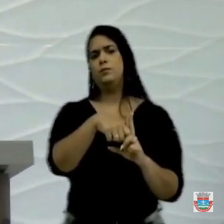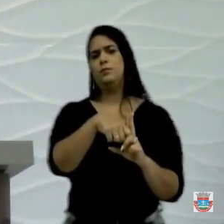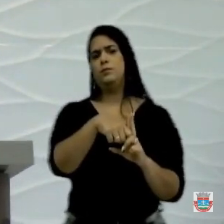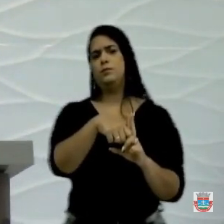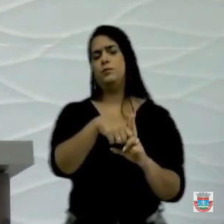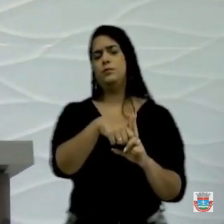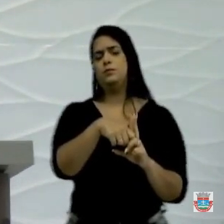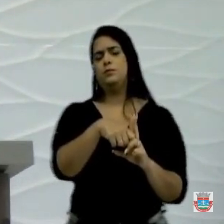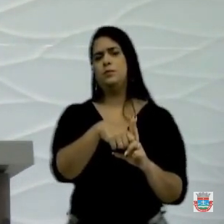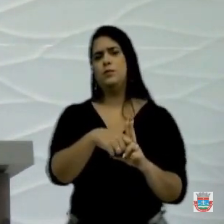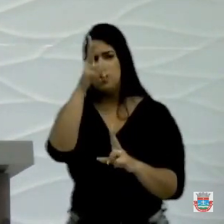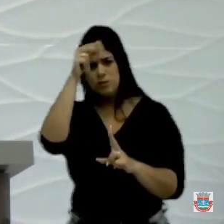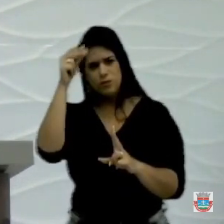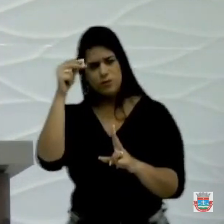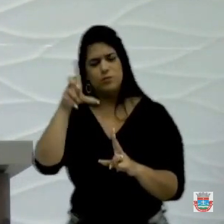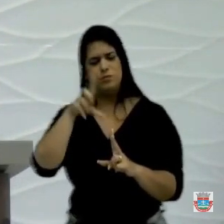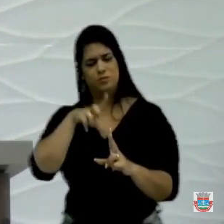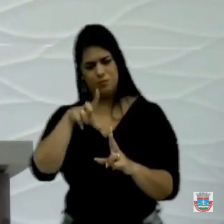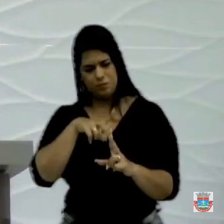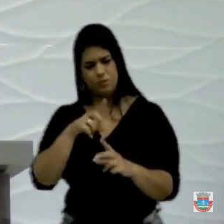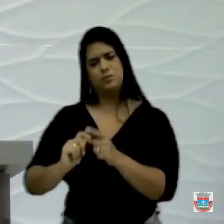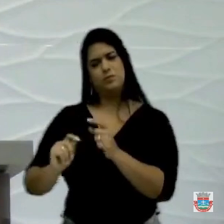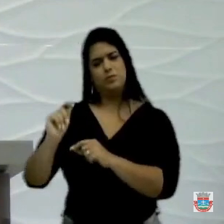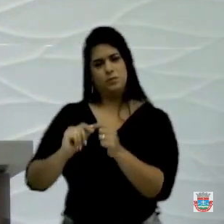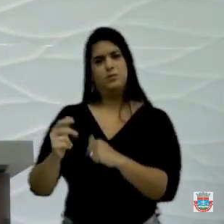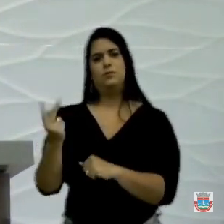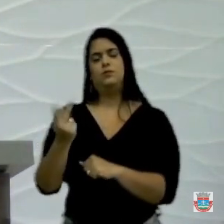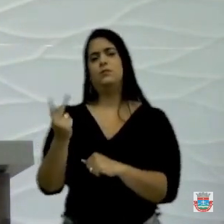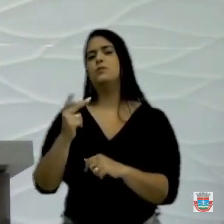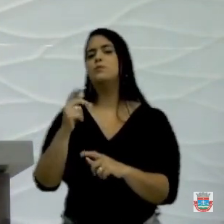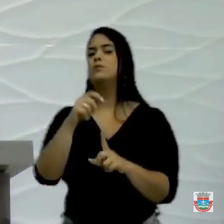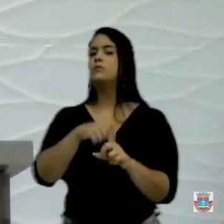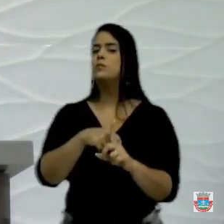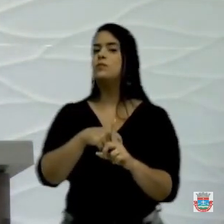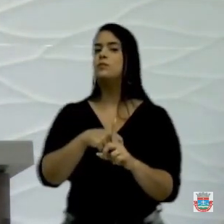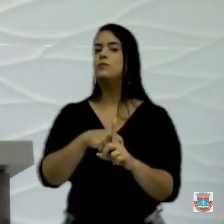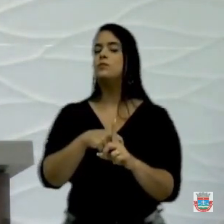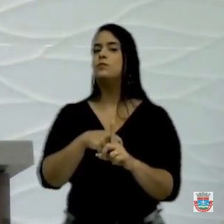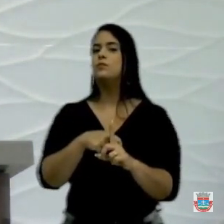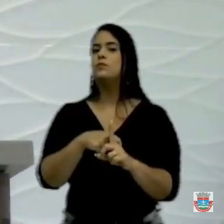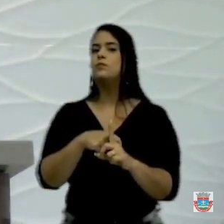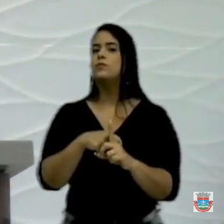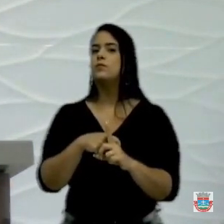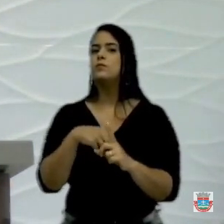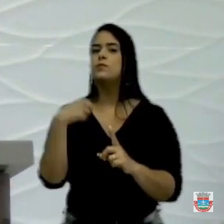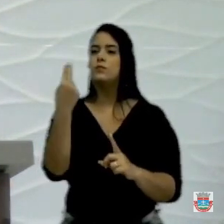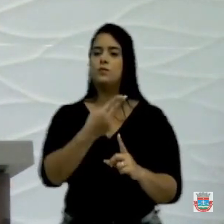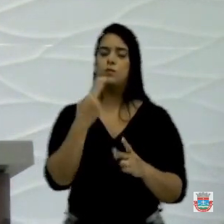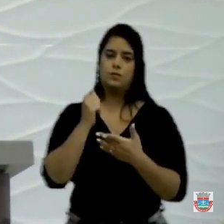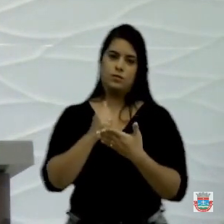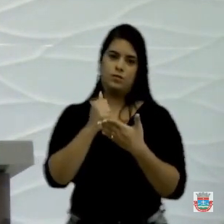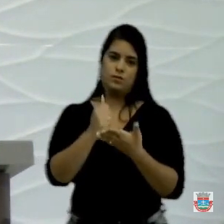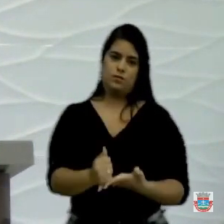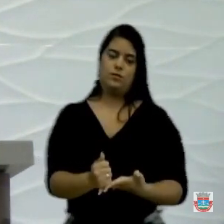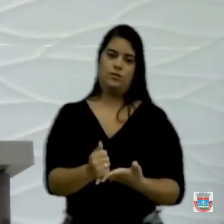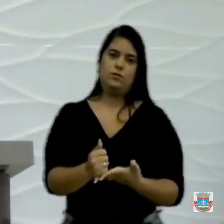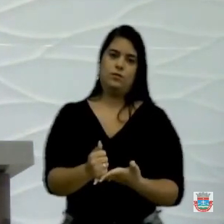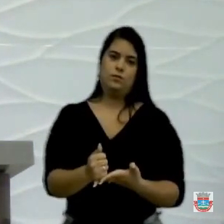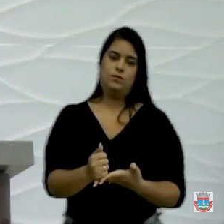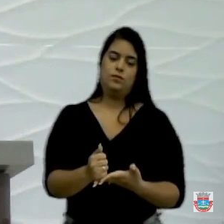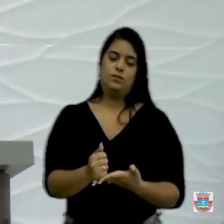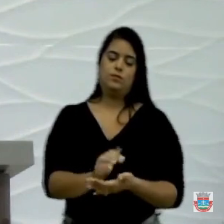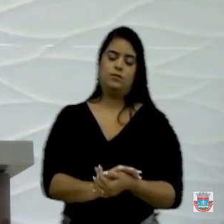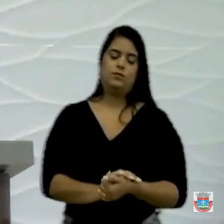social que recebe verba para isso, duas concessões por mês. E a gente não recebe concessão, não. Quando a gente ajuda, é do nosso próprio bolso.